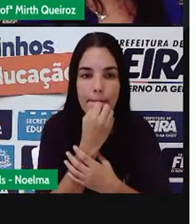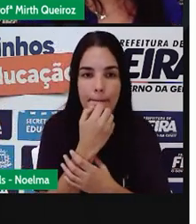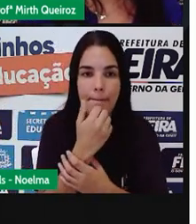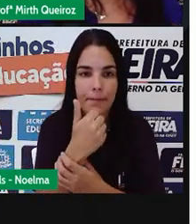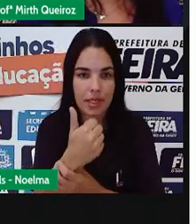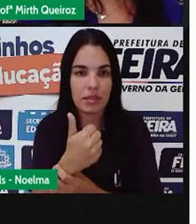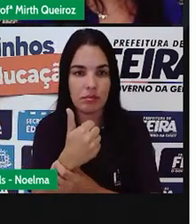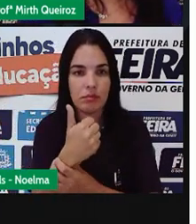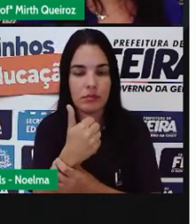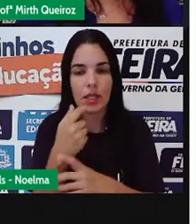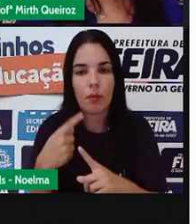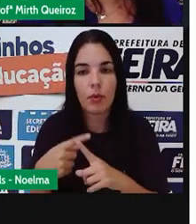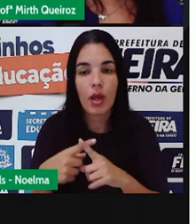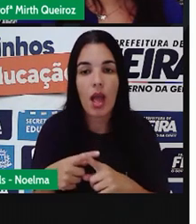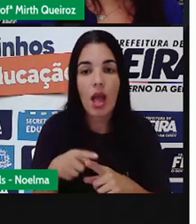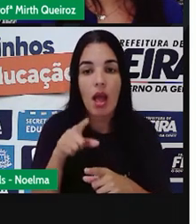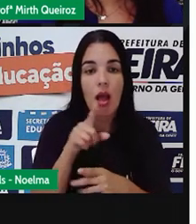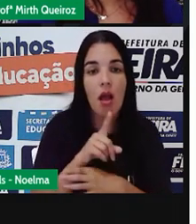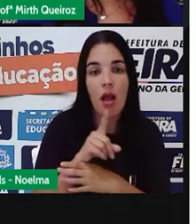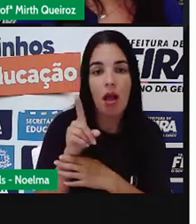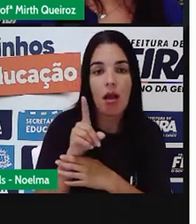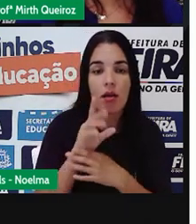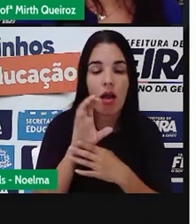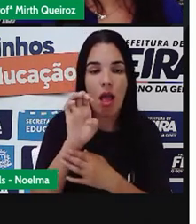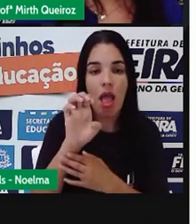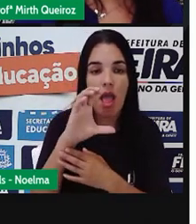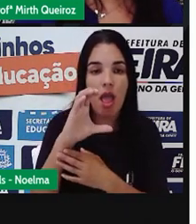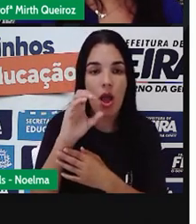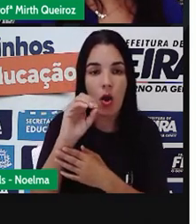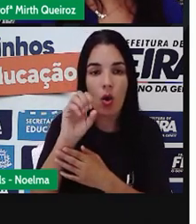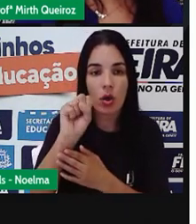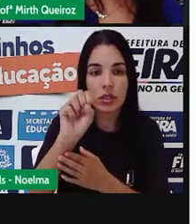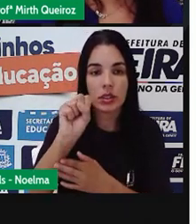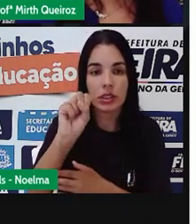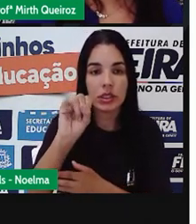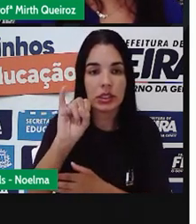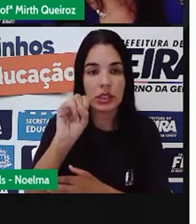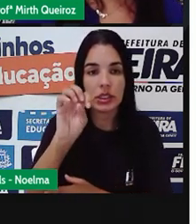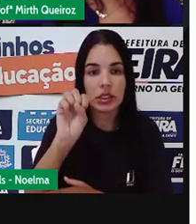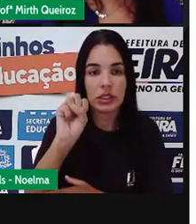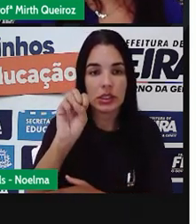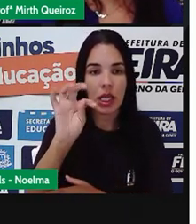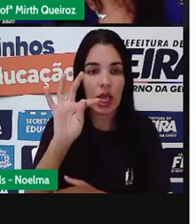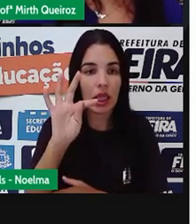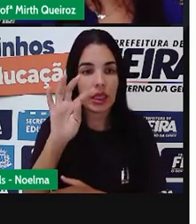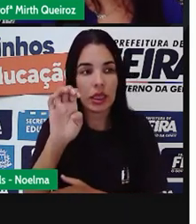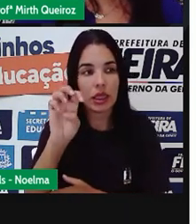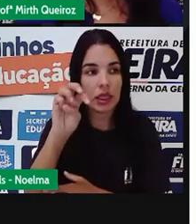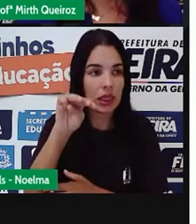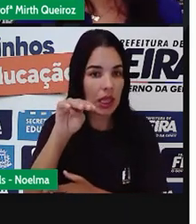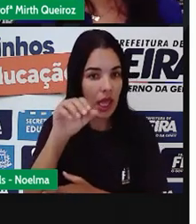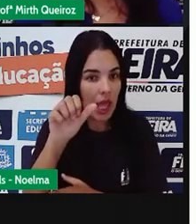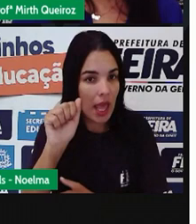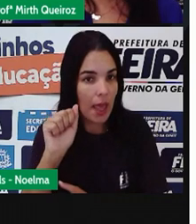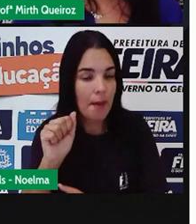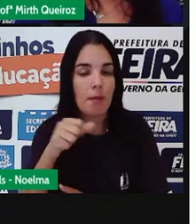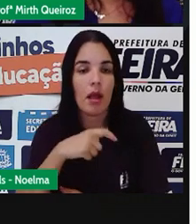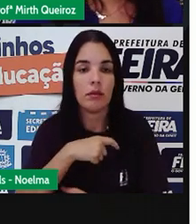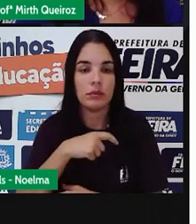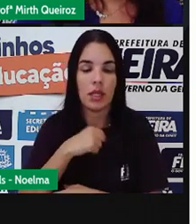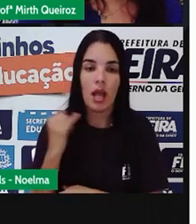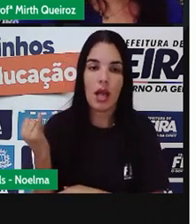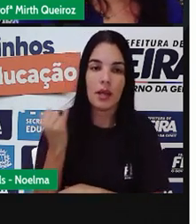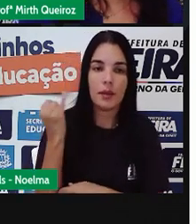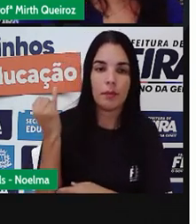e não vivos. Hoje, um depende do outro. E o solo, embora ele esteja um ser não vivo, ele